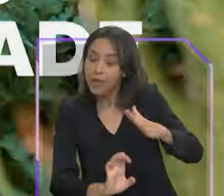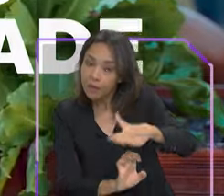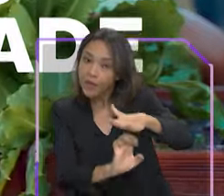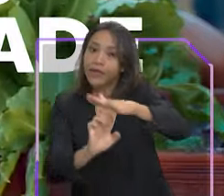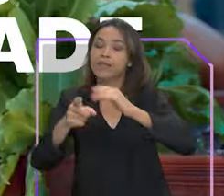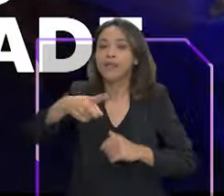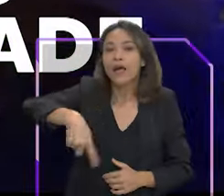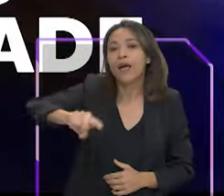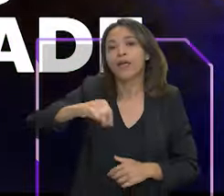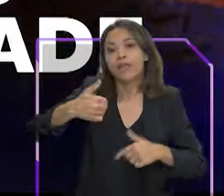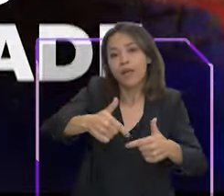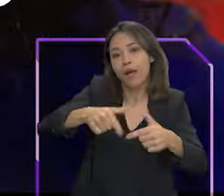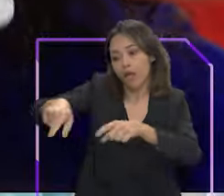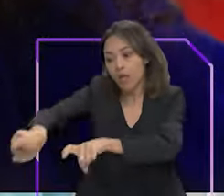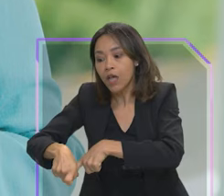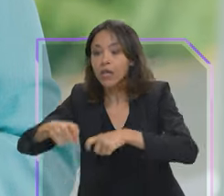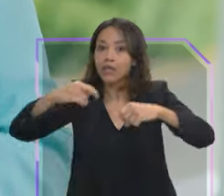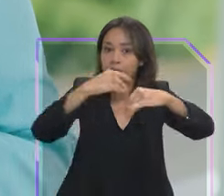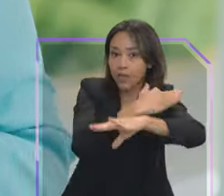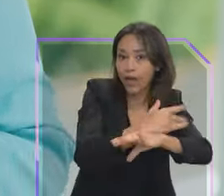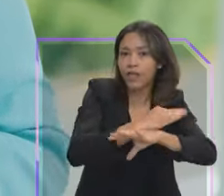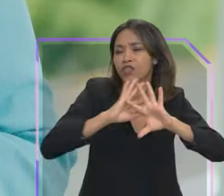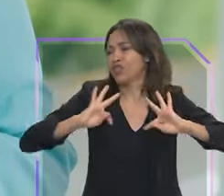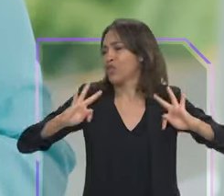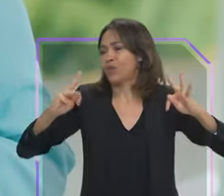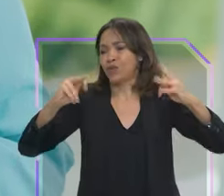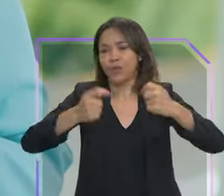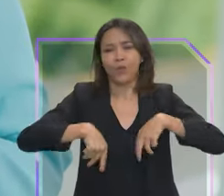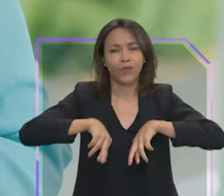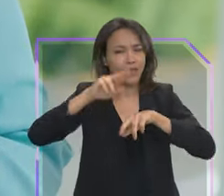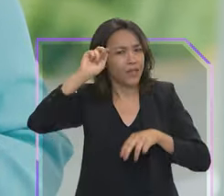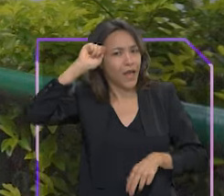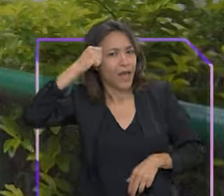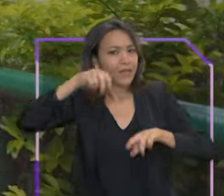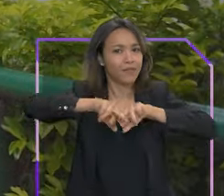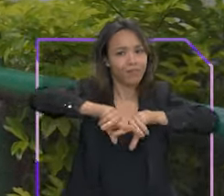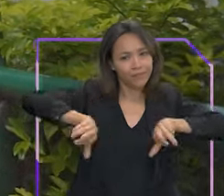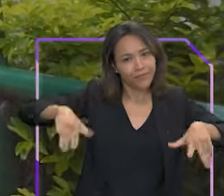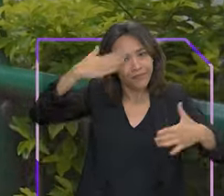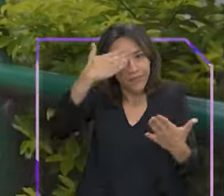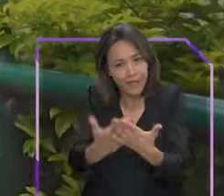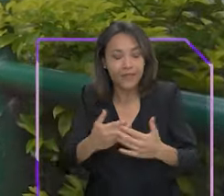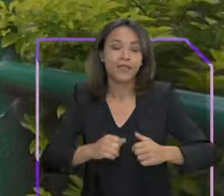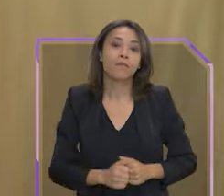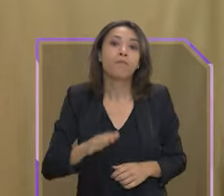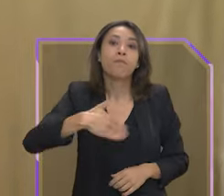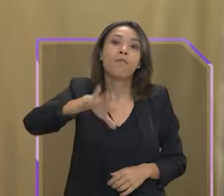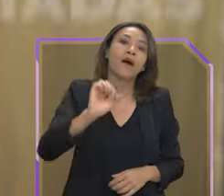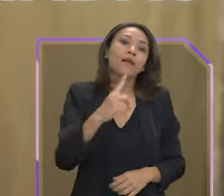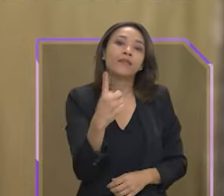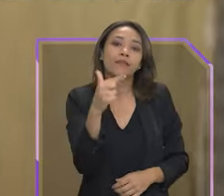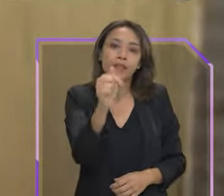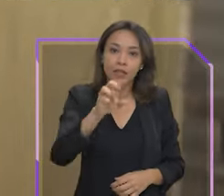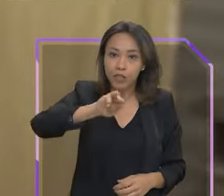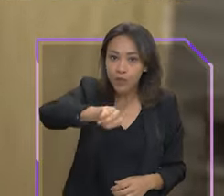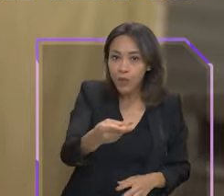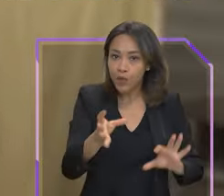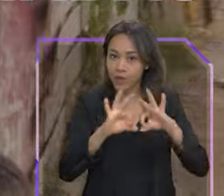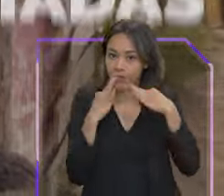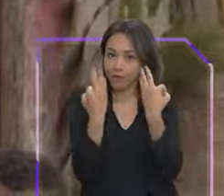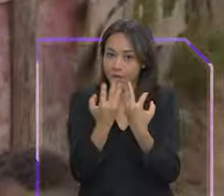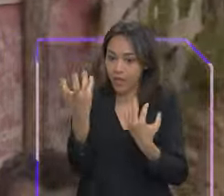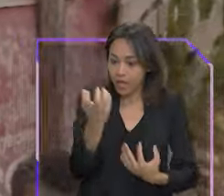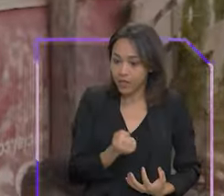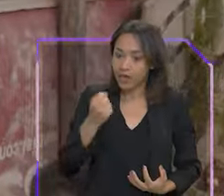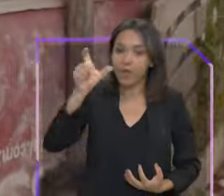trabalhadoras do campo e da cidade, de todas as raças e credos. Mais de 17 milhões de famílias beneficiadas pelo